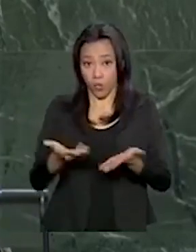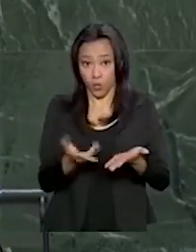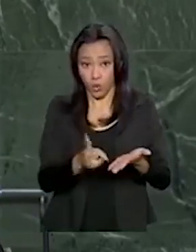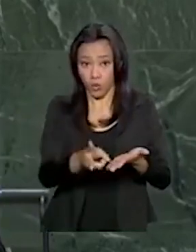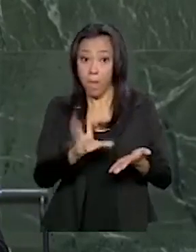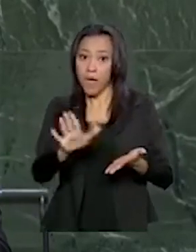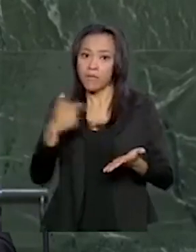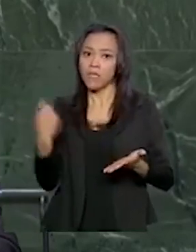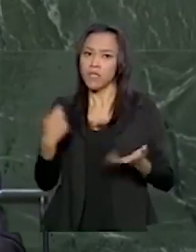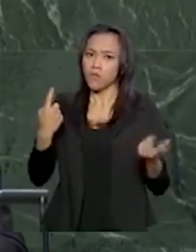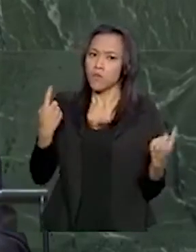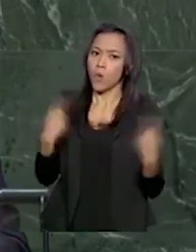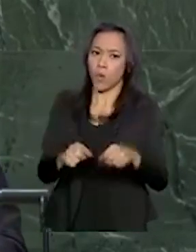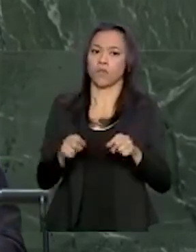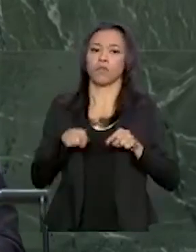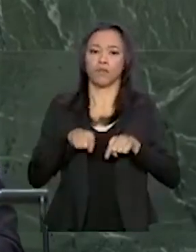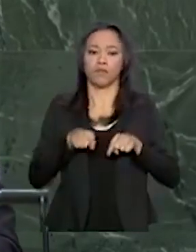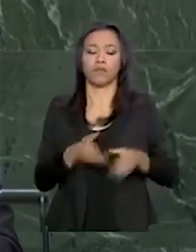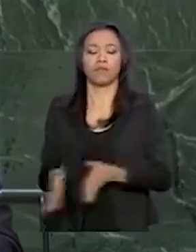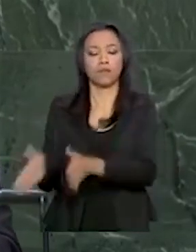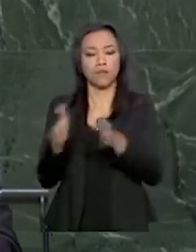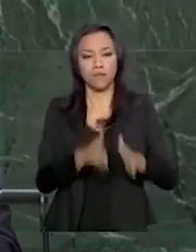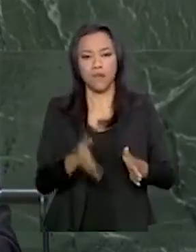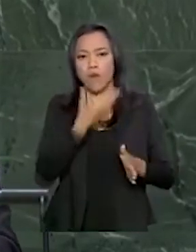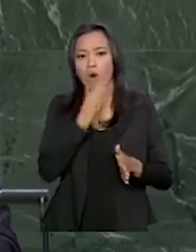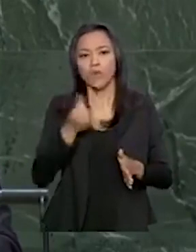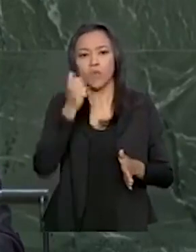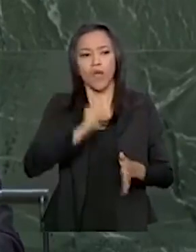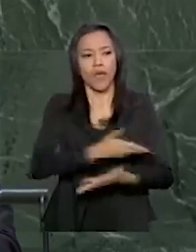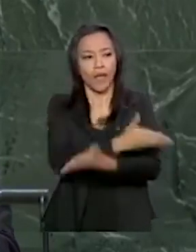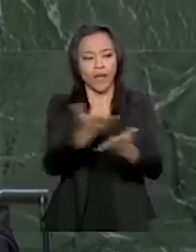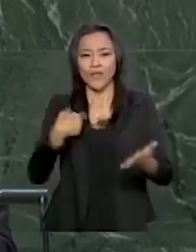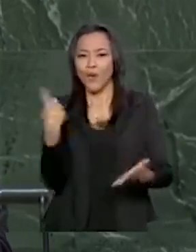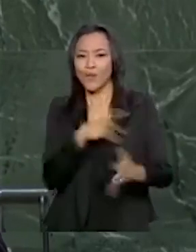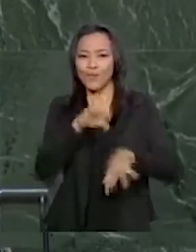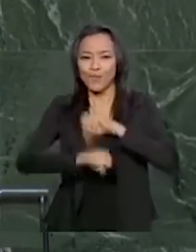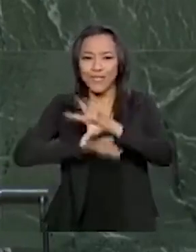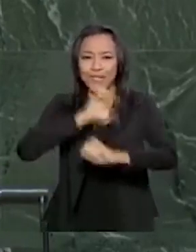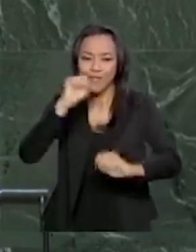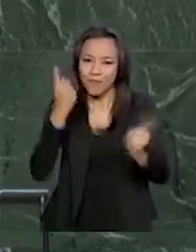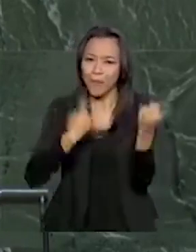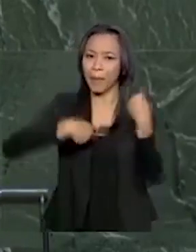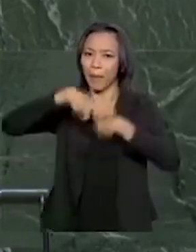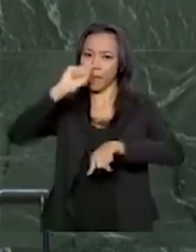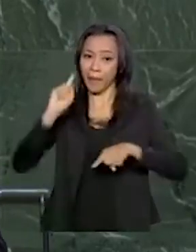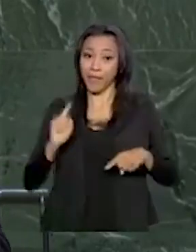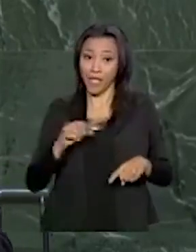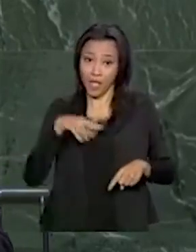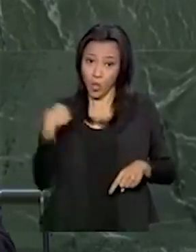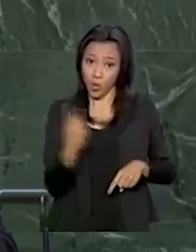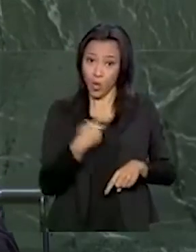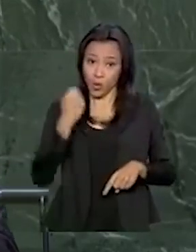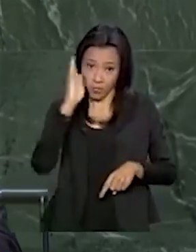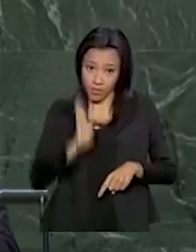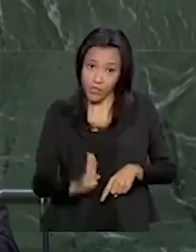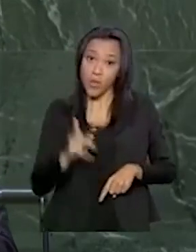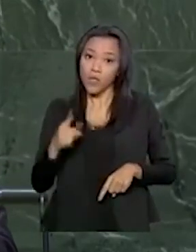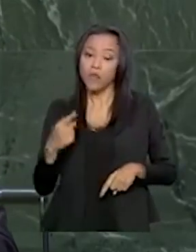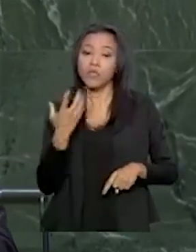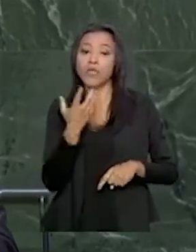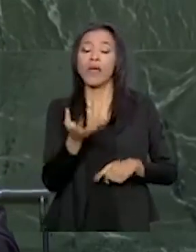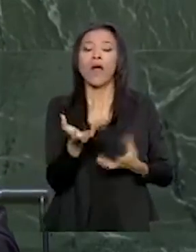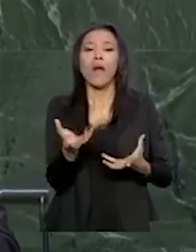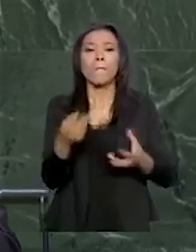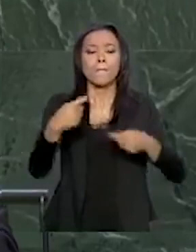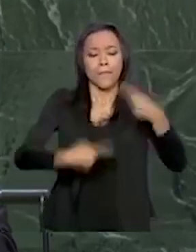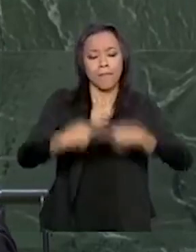Senhoras e senhores, em busca de prosperidade, estamos adotando políticas que nos aproximem de